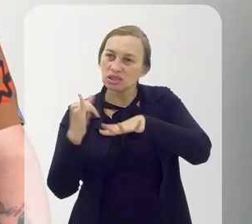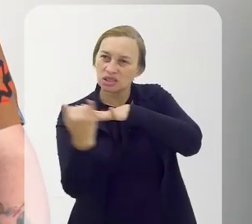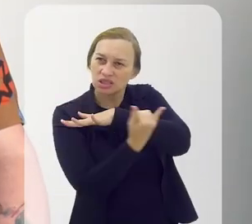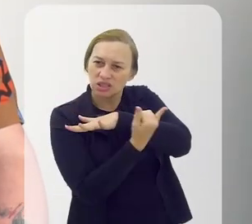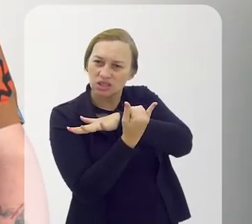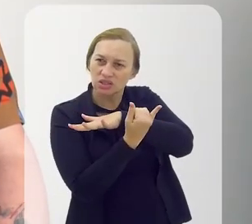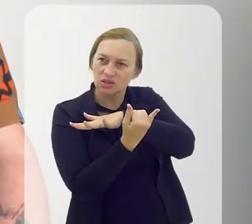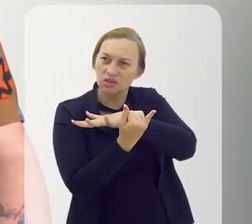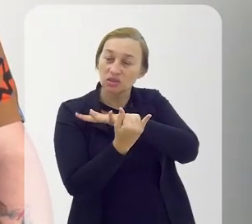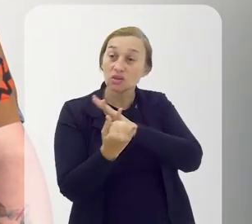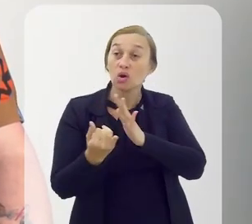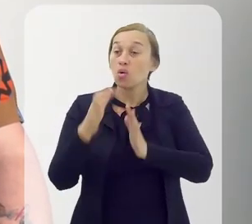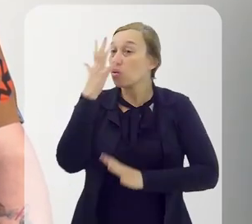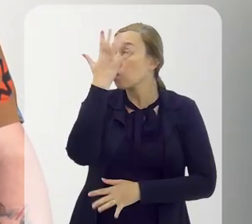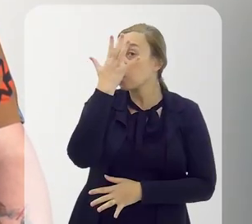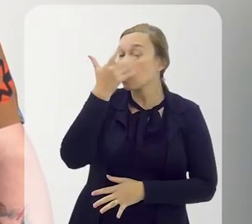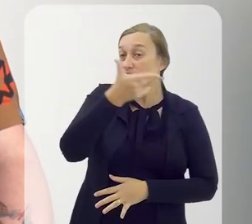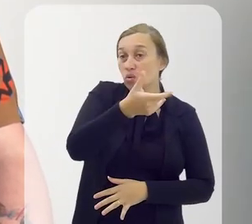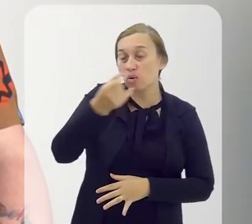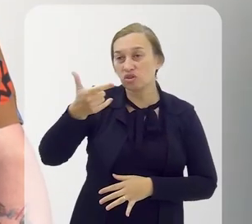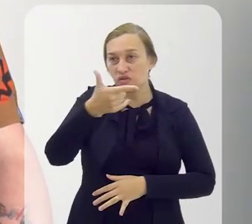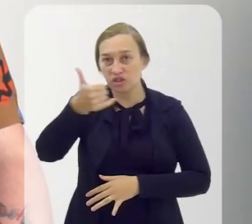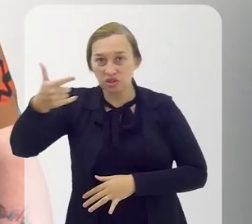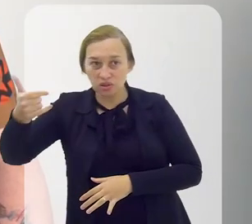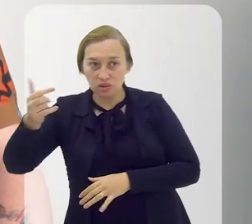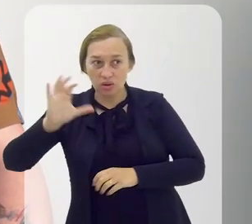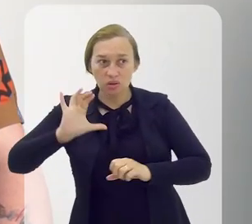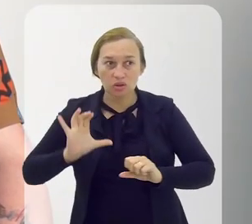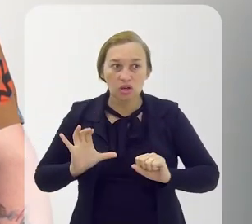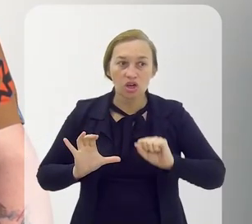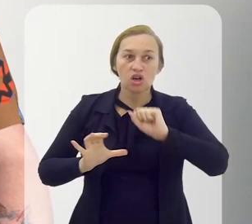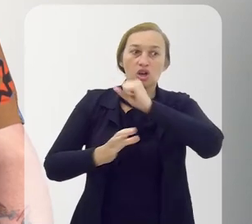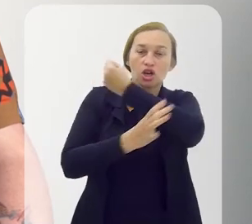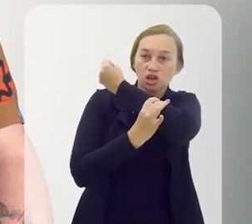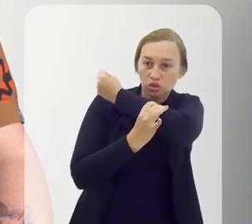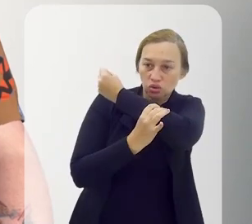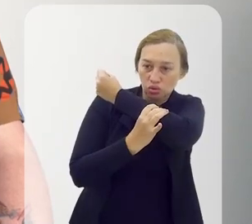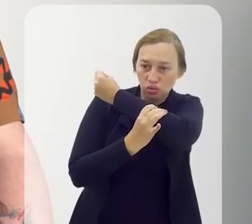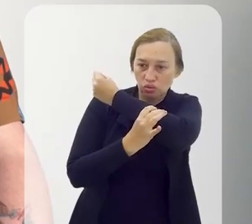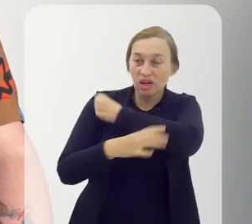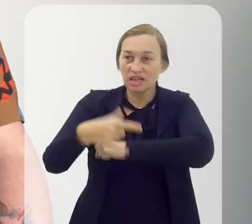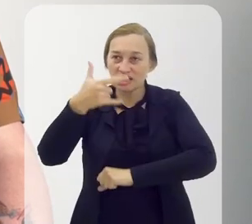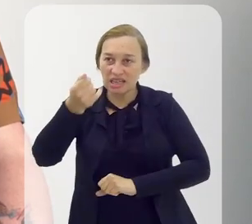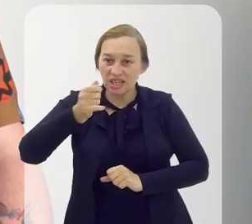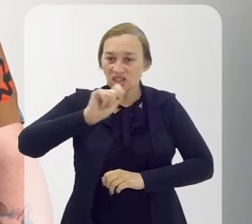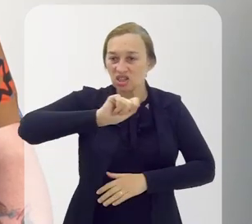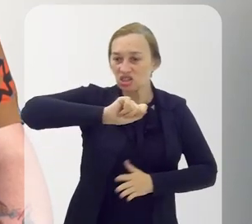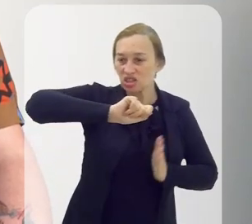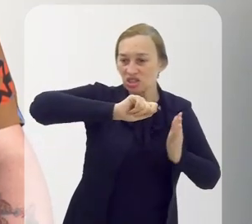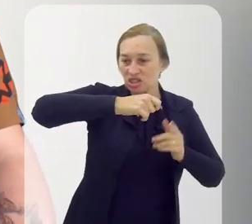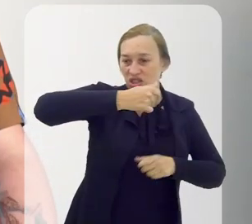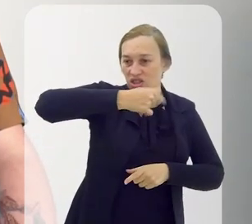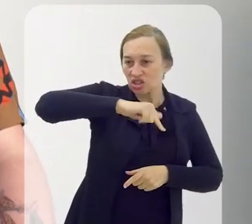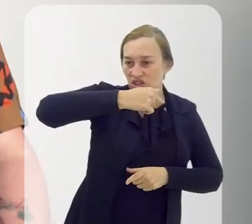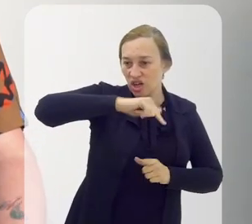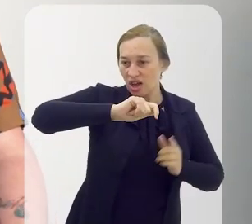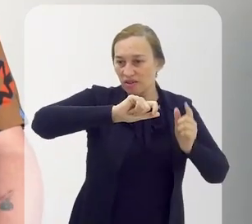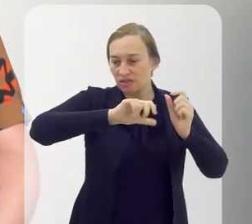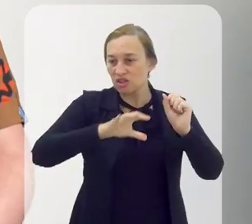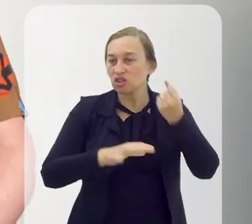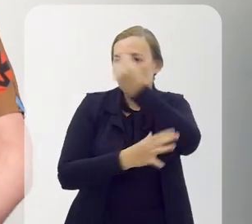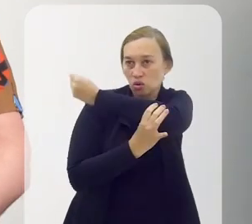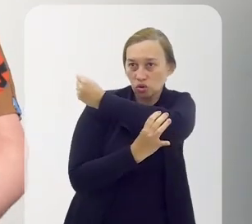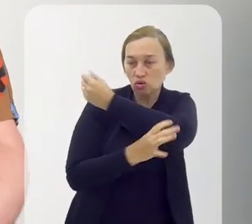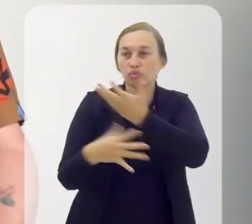Rio, para Carnaval de 2022, Fala Mageté, Sete Chaves de Exu, era, de fato, uma grande homenagem